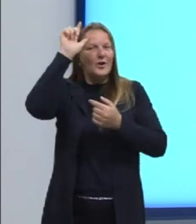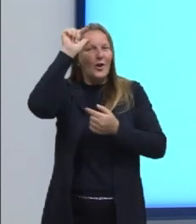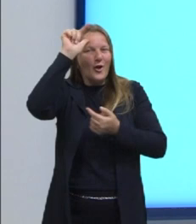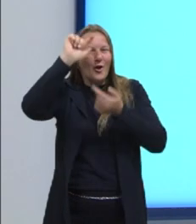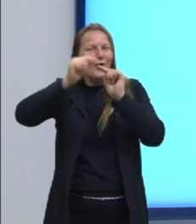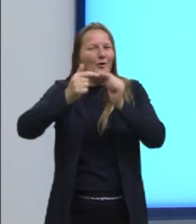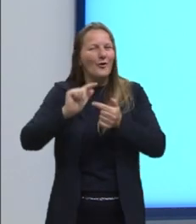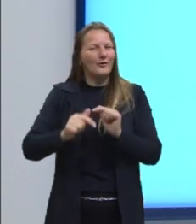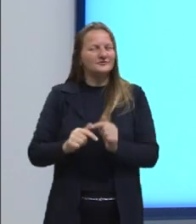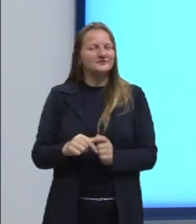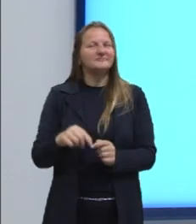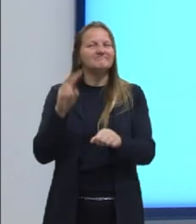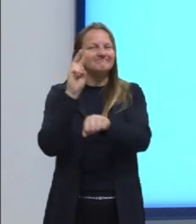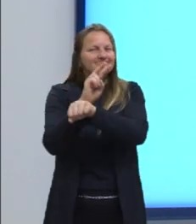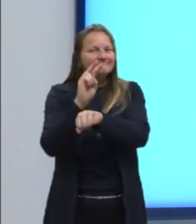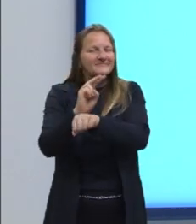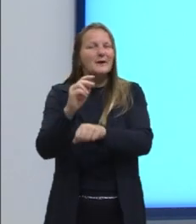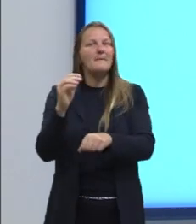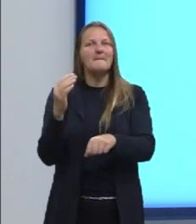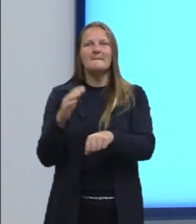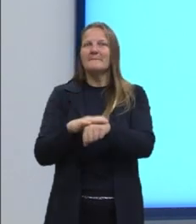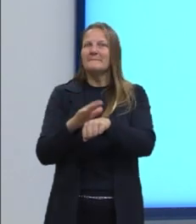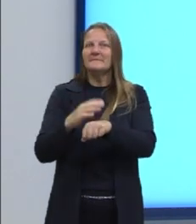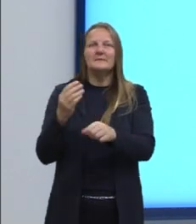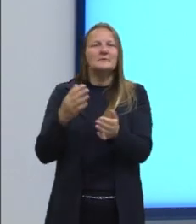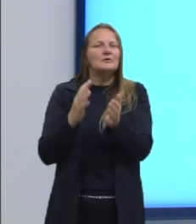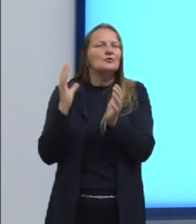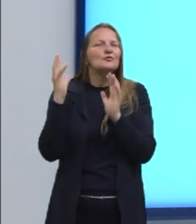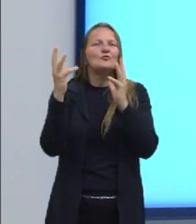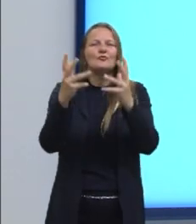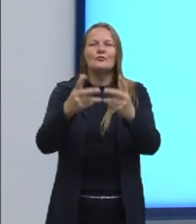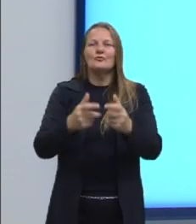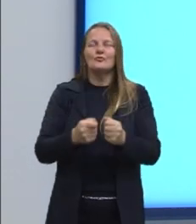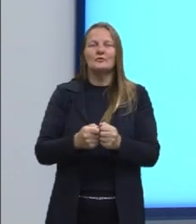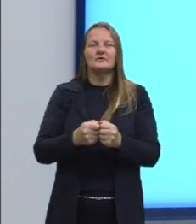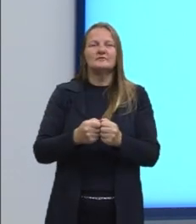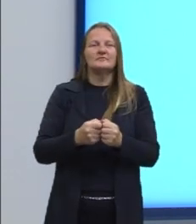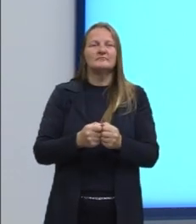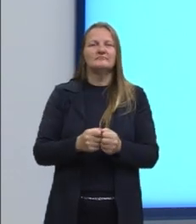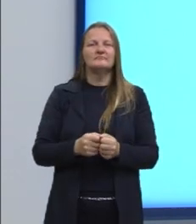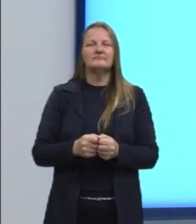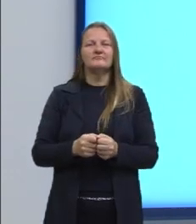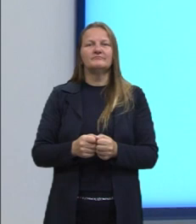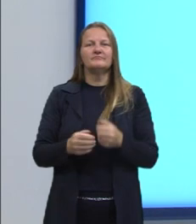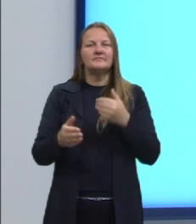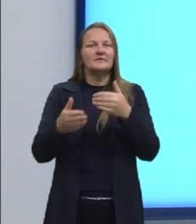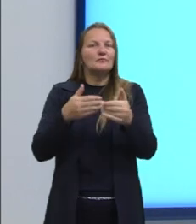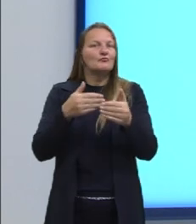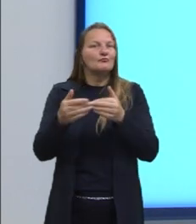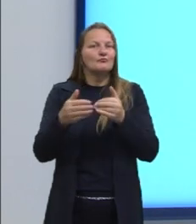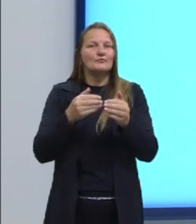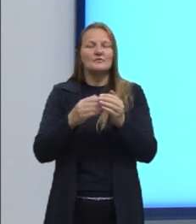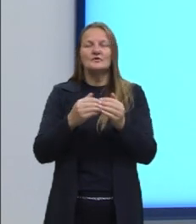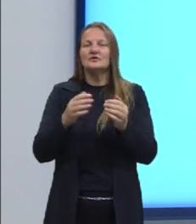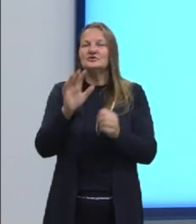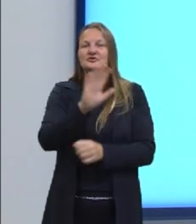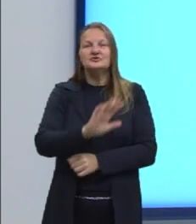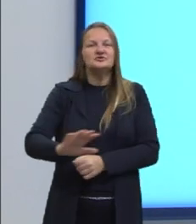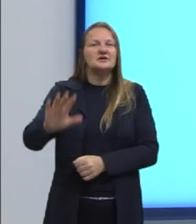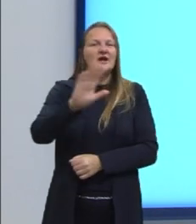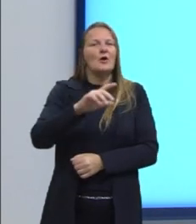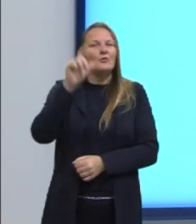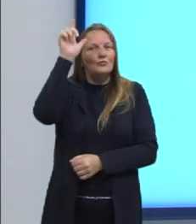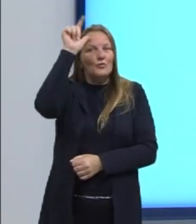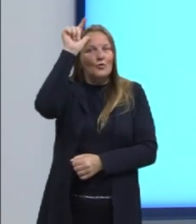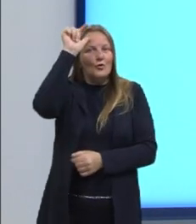esse aqui, sim, faz parte de todas as questões do Enem. Não importa do que que seja, sempre vai ter